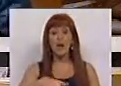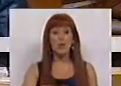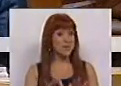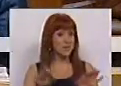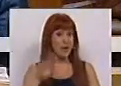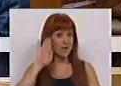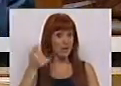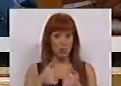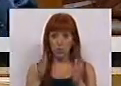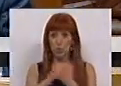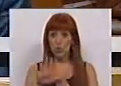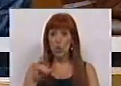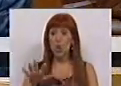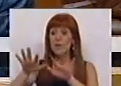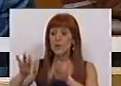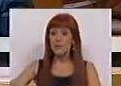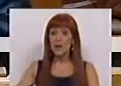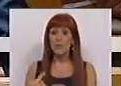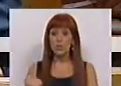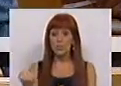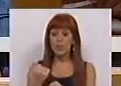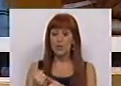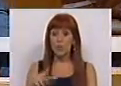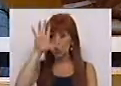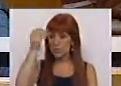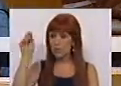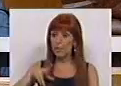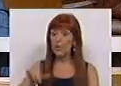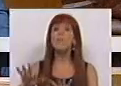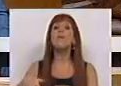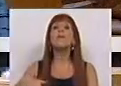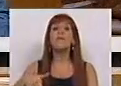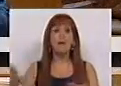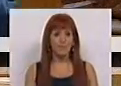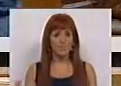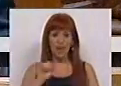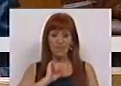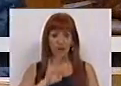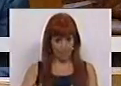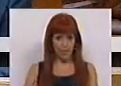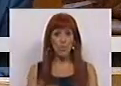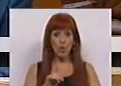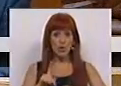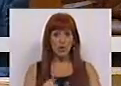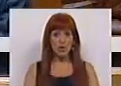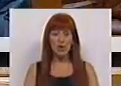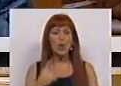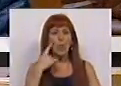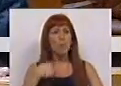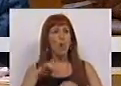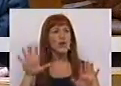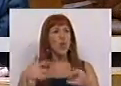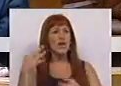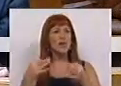tal como sabemos todos quando cessa o mandato do atual Governador do Banco de Portugal. A nossa proposta não reflete